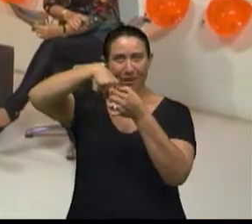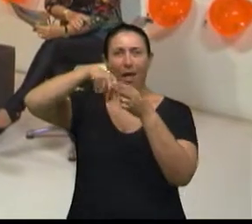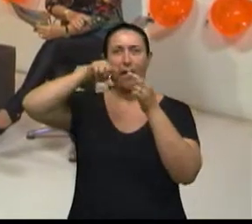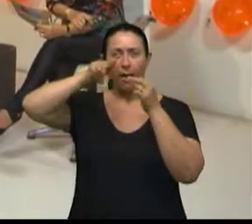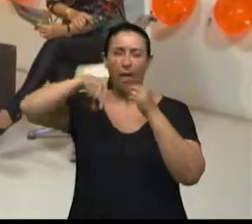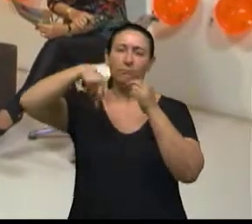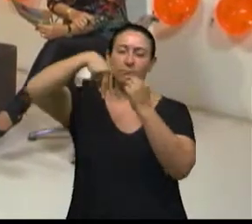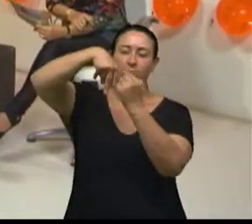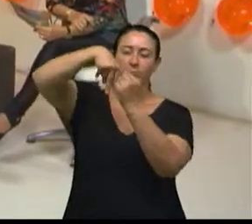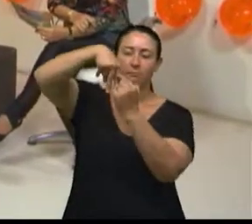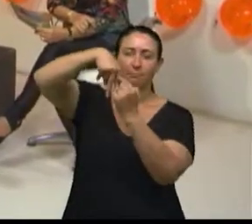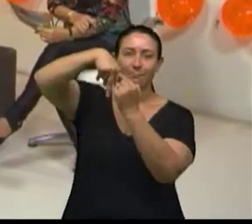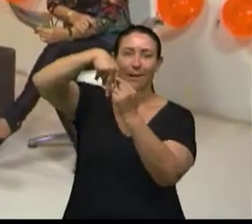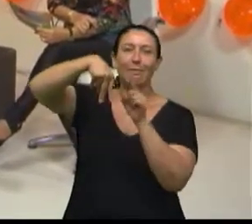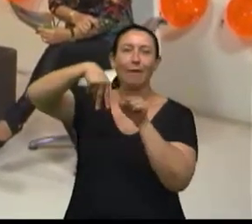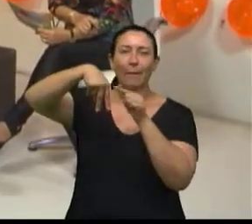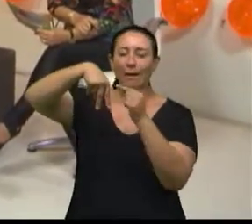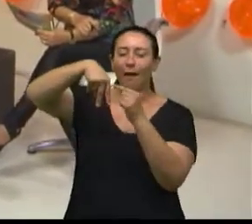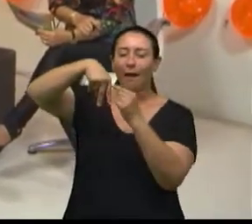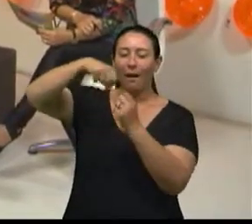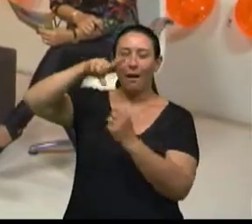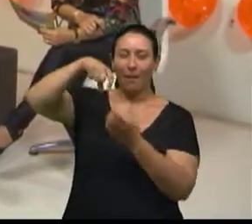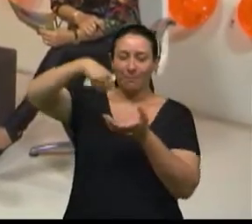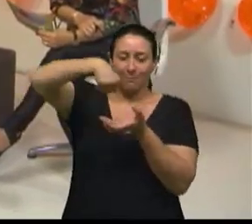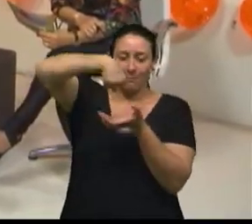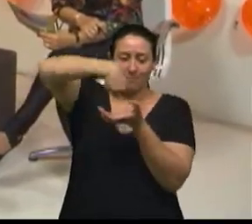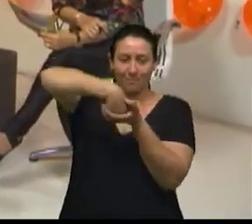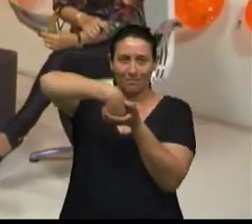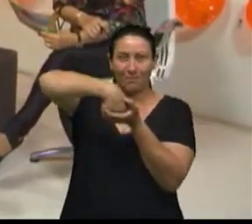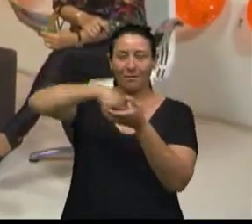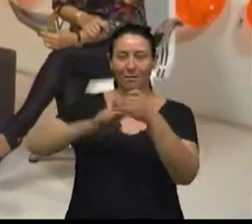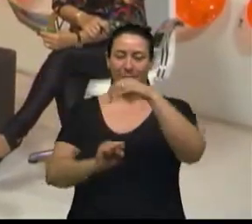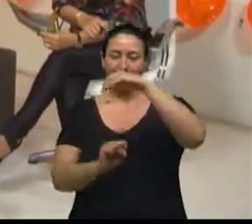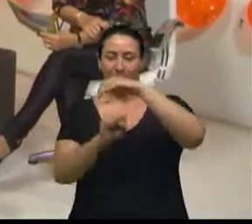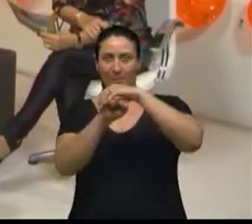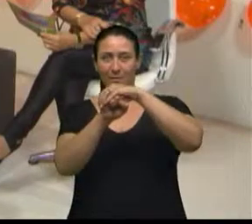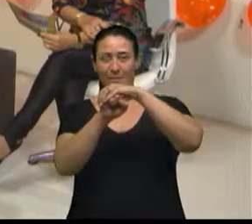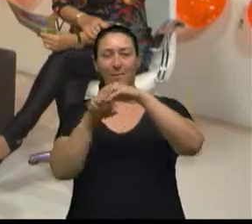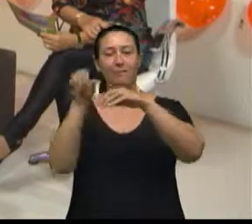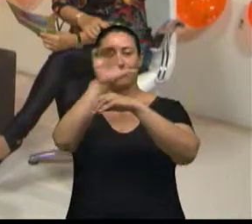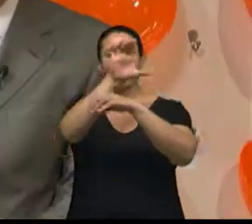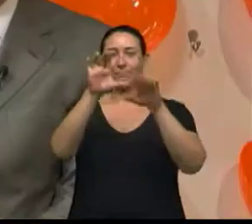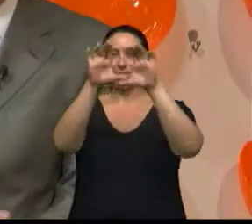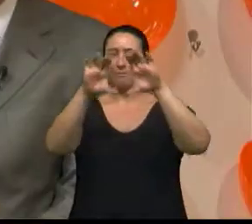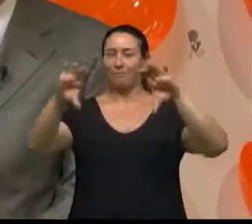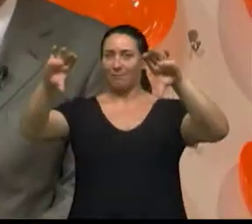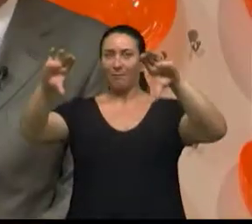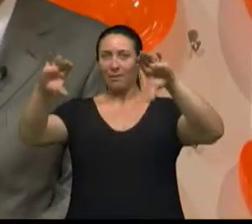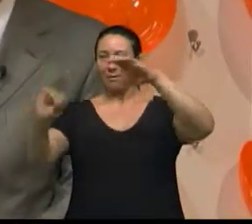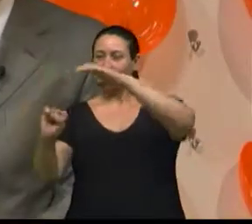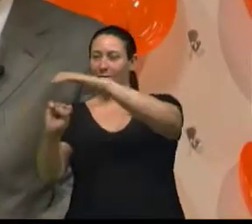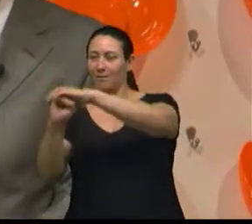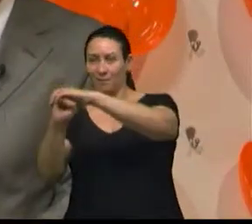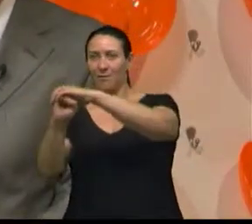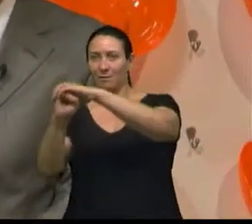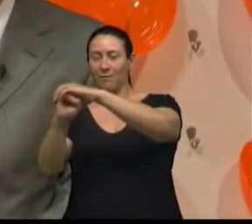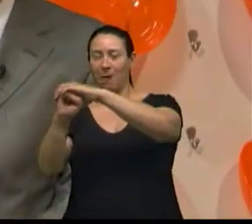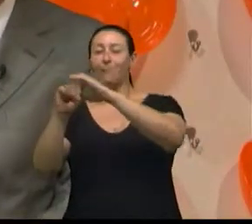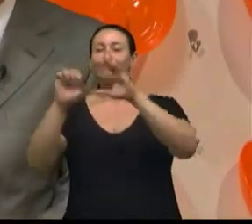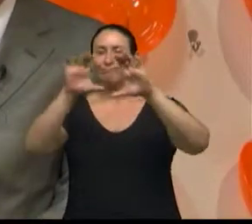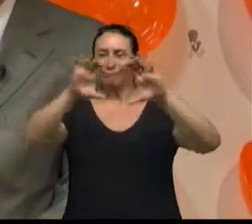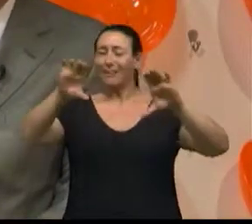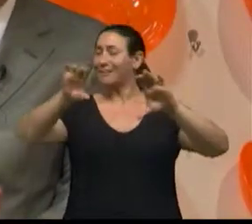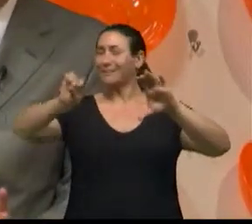fêmur, são duas fraturas que necessariamente, em mais de 95% das vezes em pessoas idosas, é